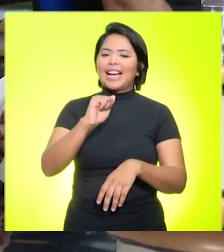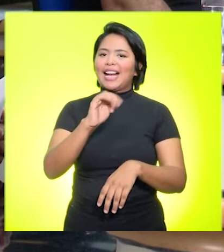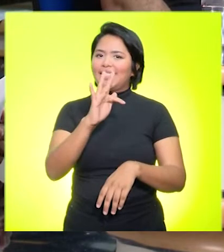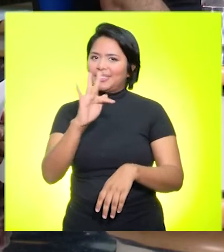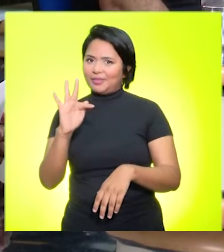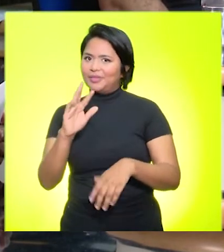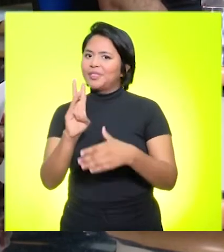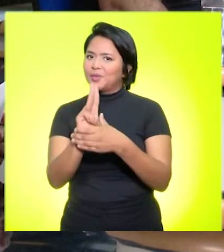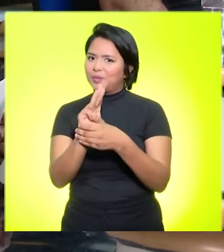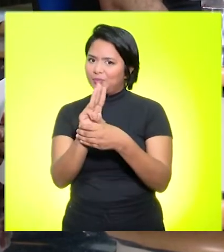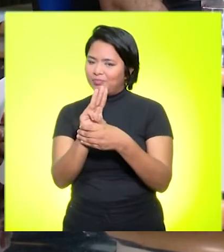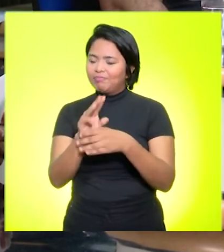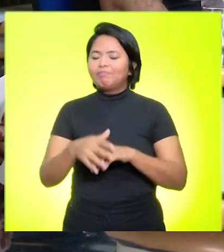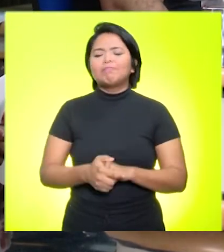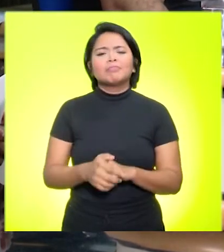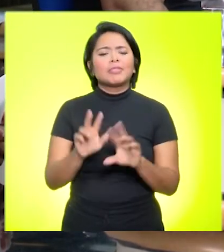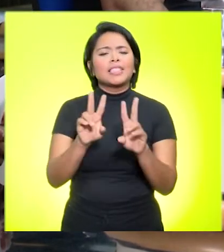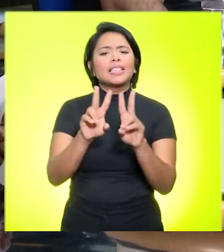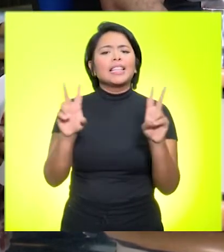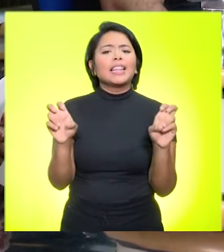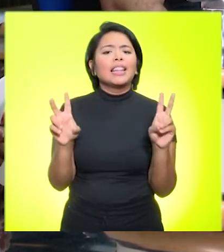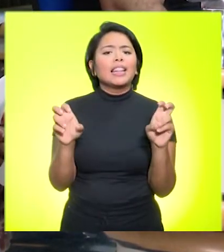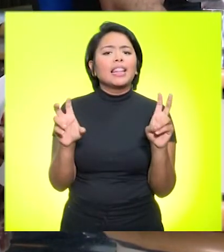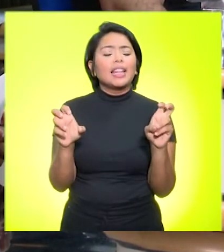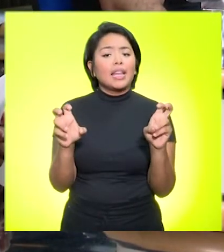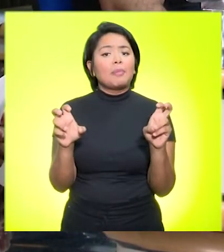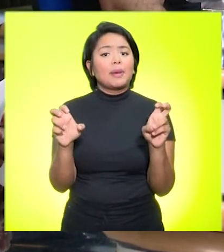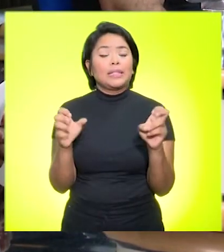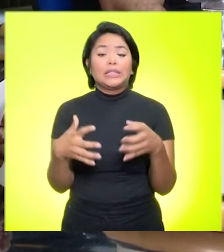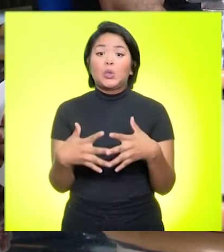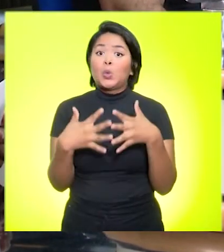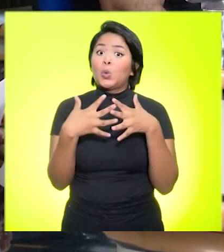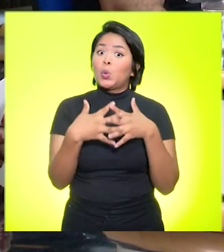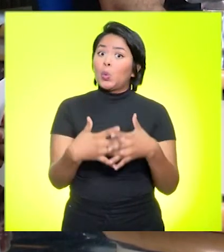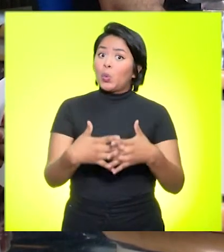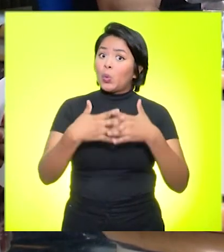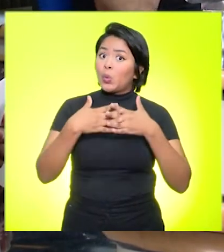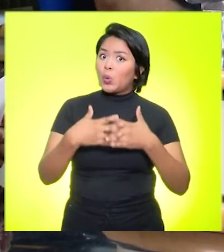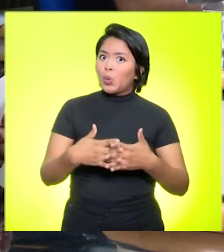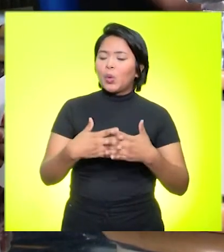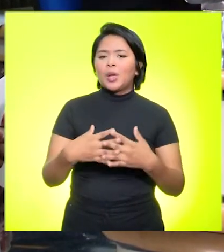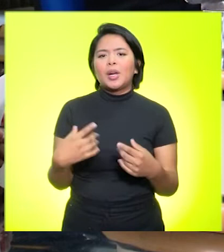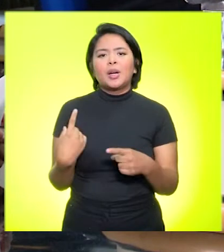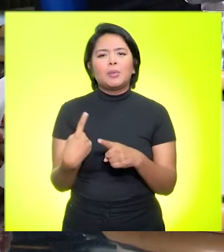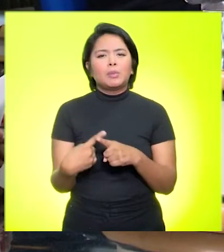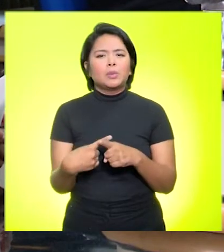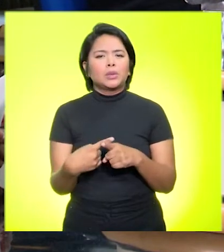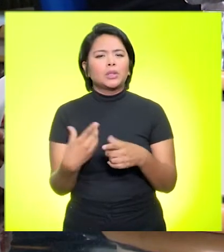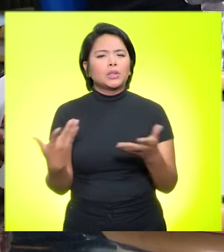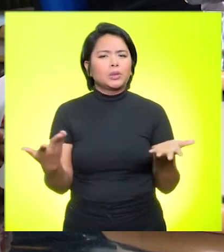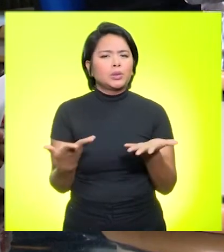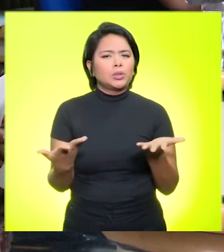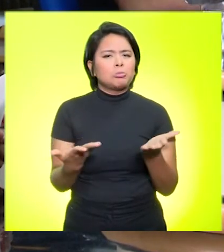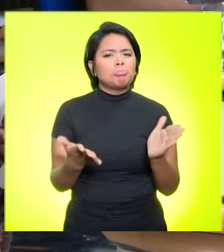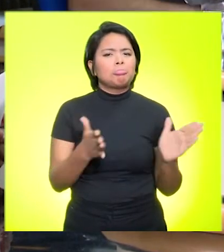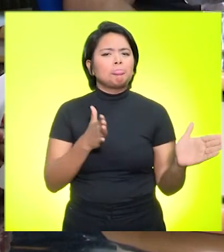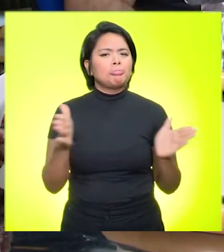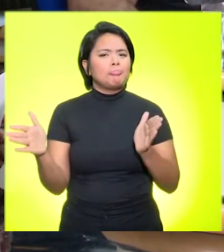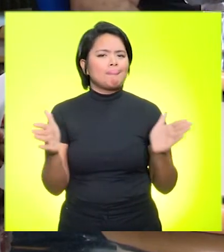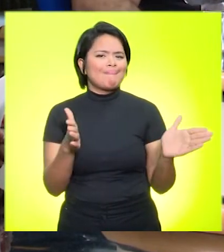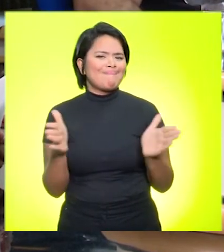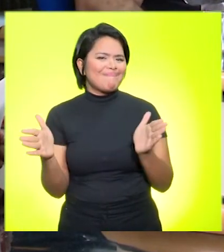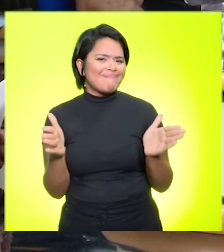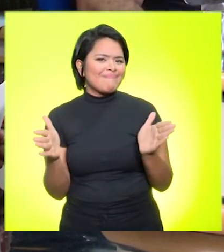o CAF, O tema a ser abordado é bem complexo. Até porque ainda estamos atravessando esse período de pandemia que não